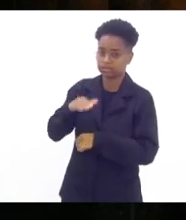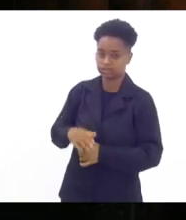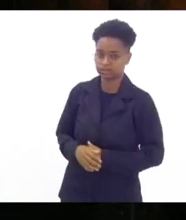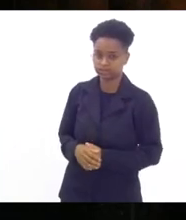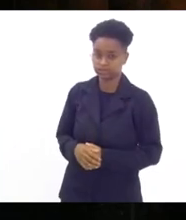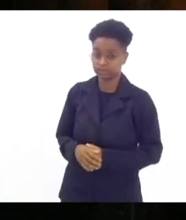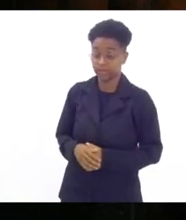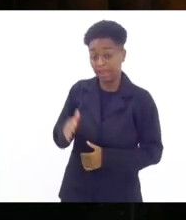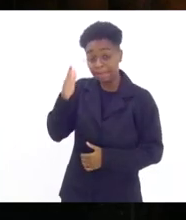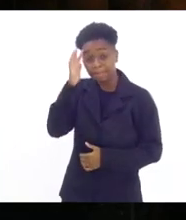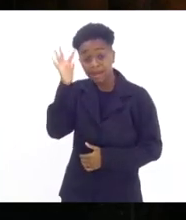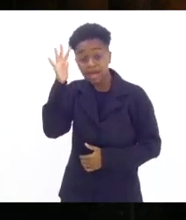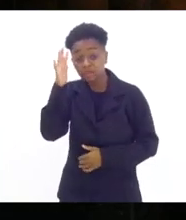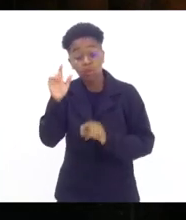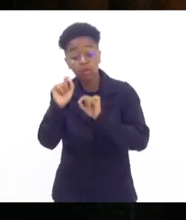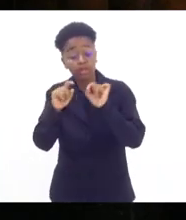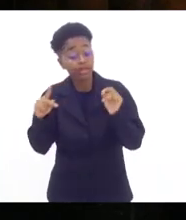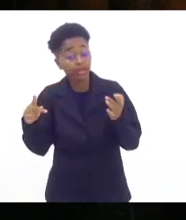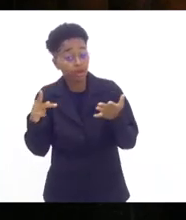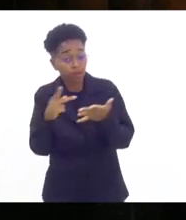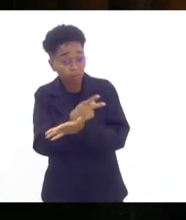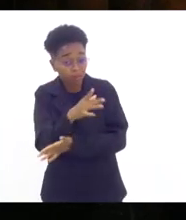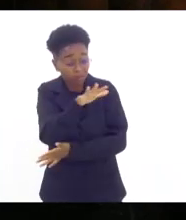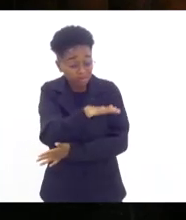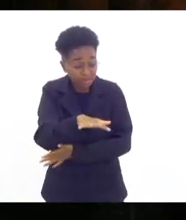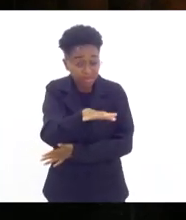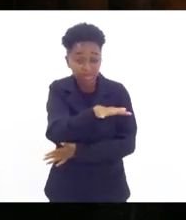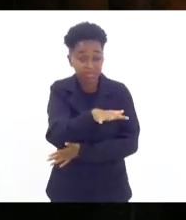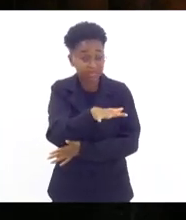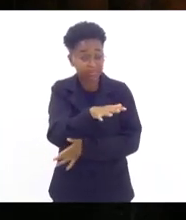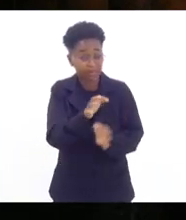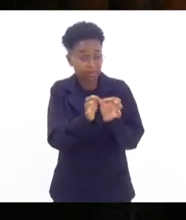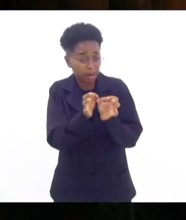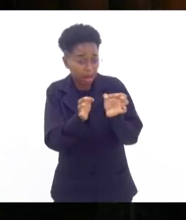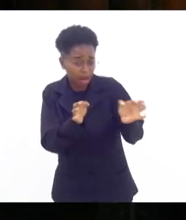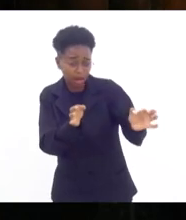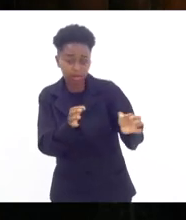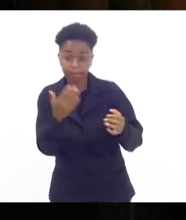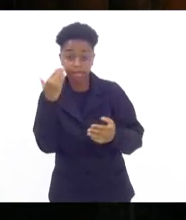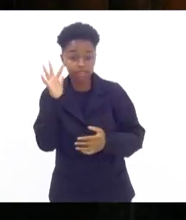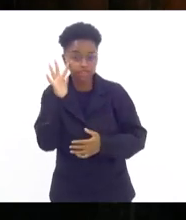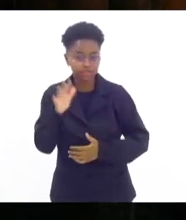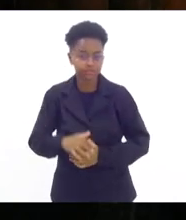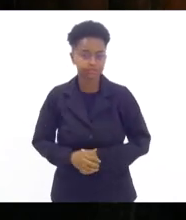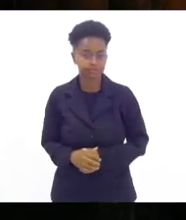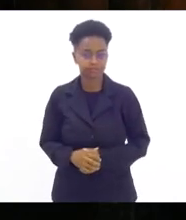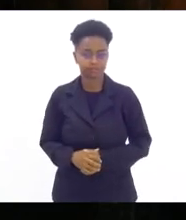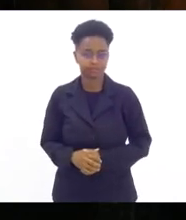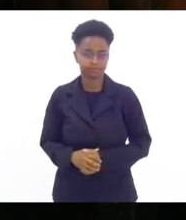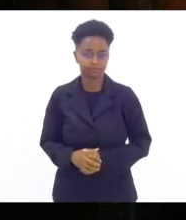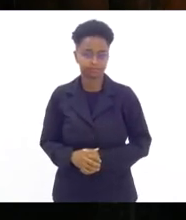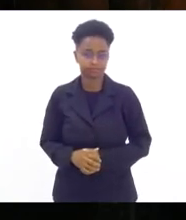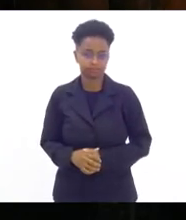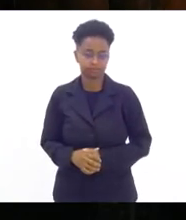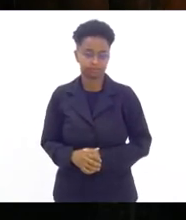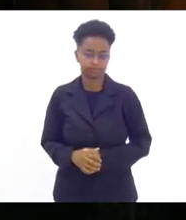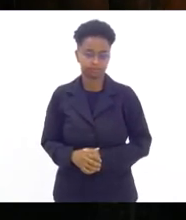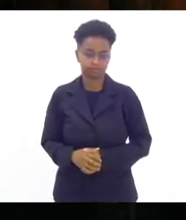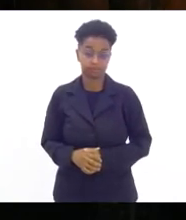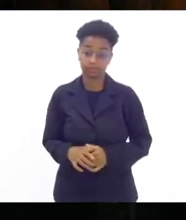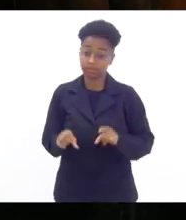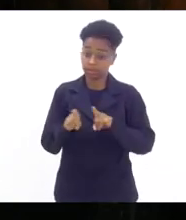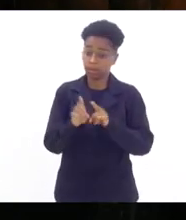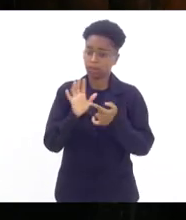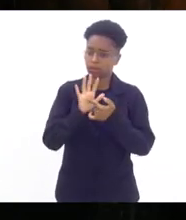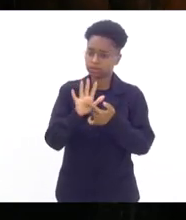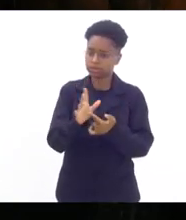fará nas regiões mais limítrofes e mostrando sempre